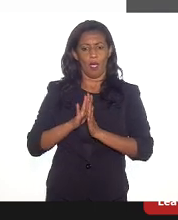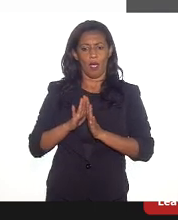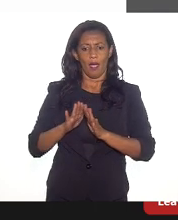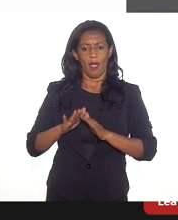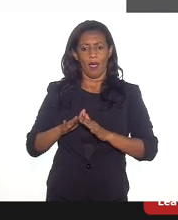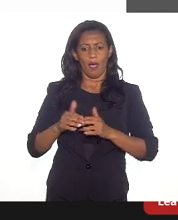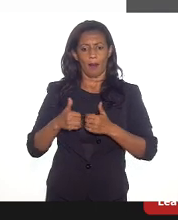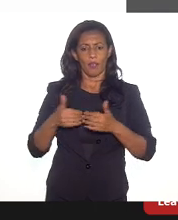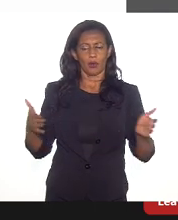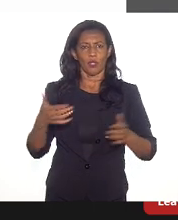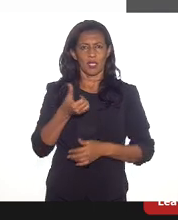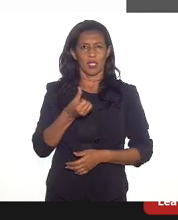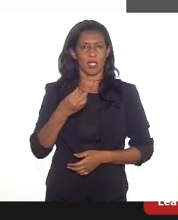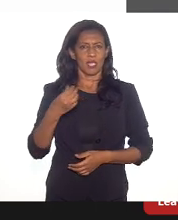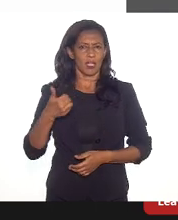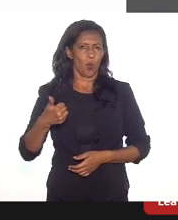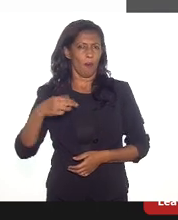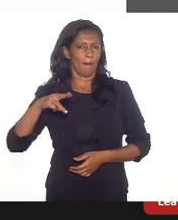empresas.